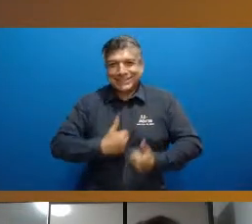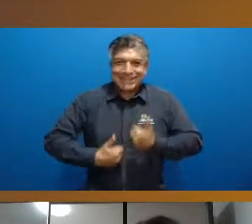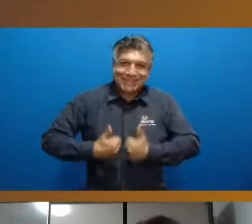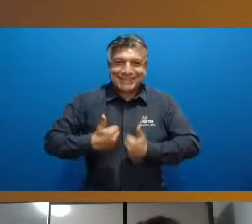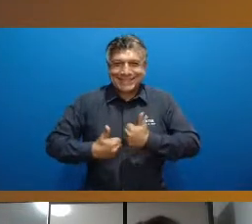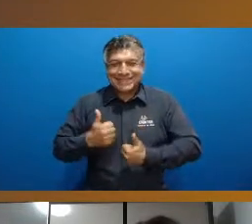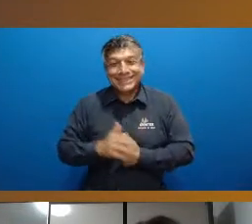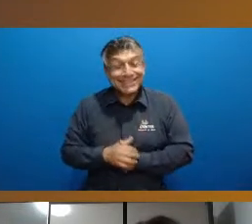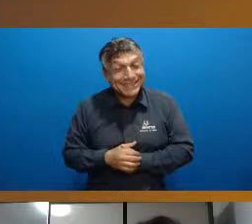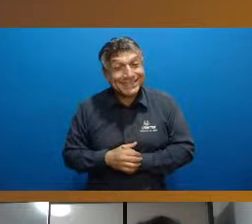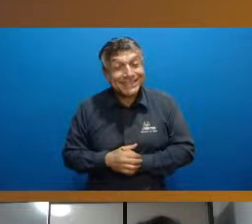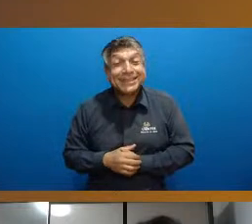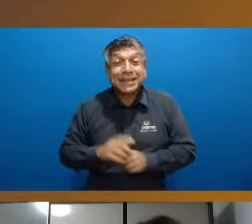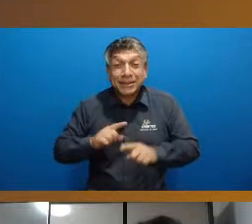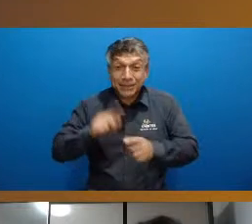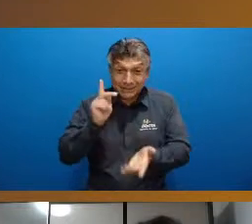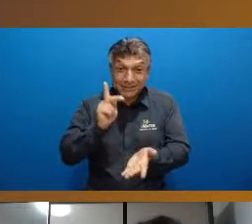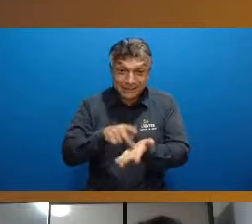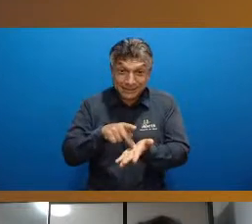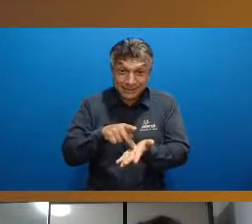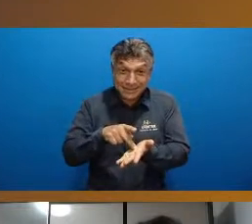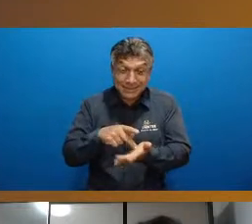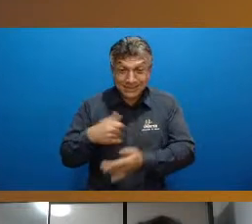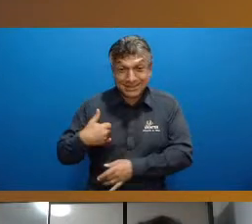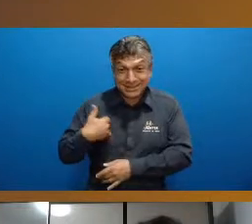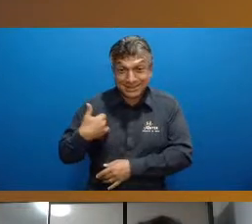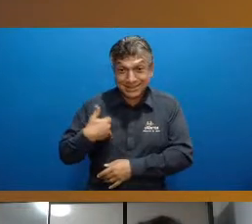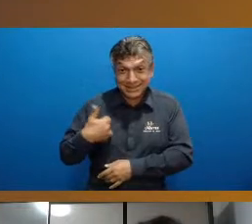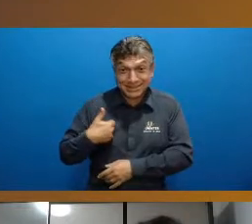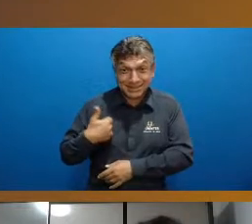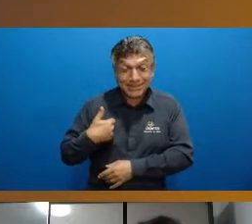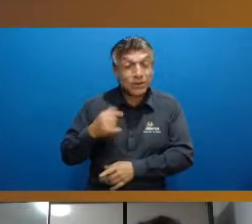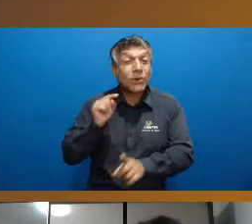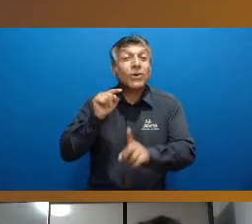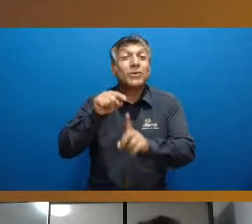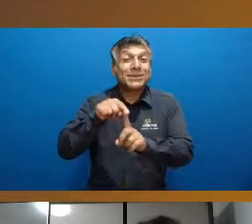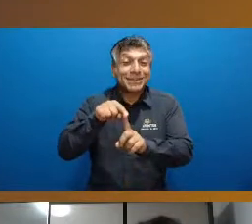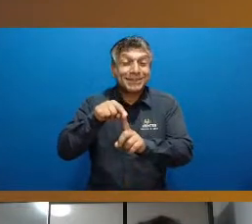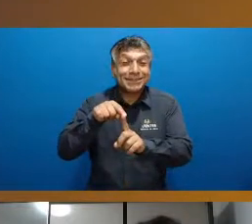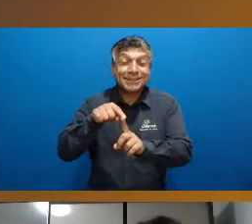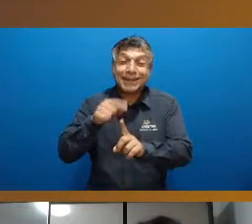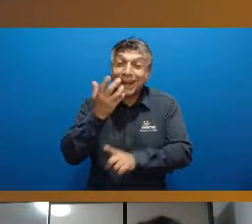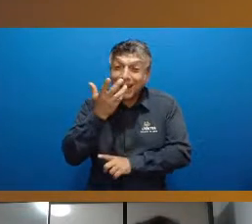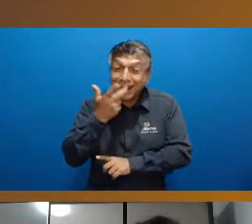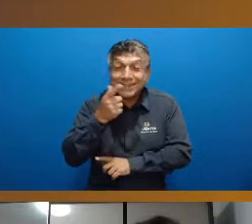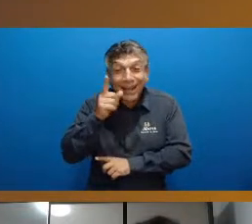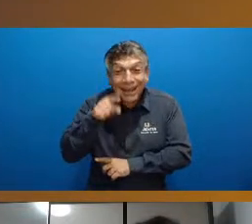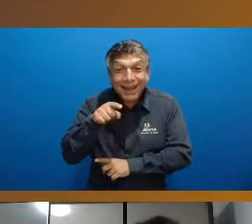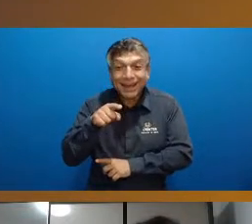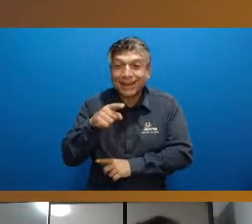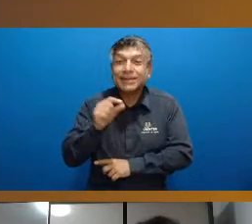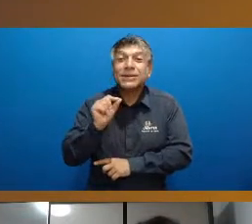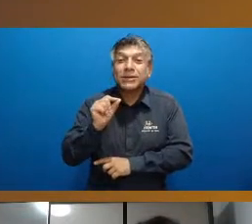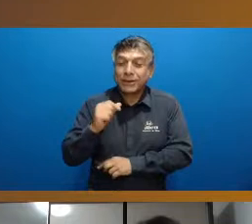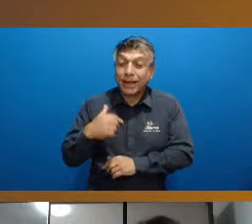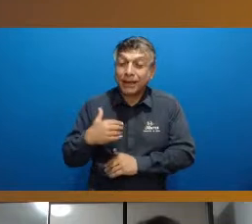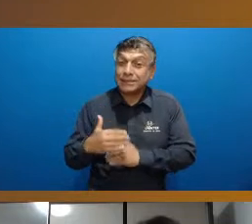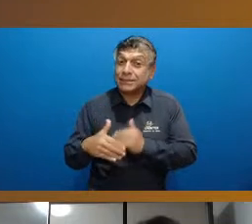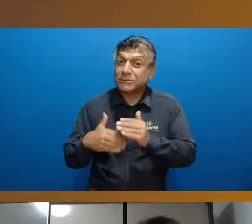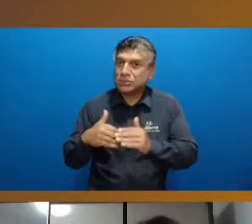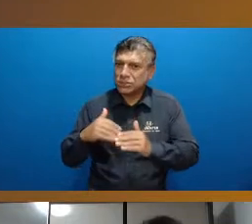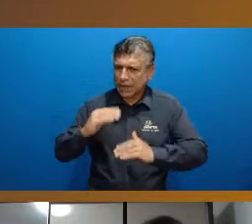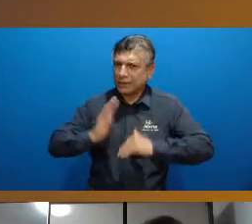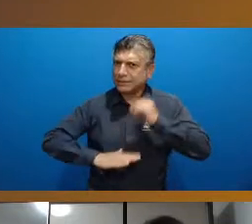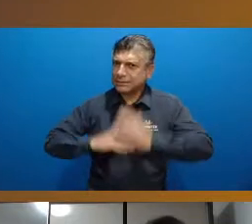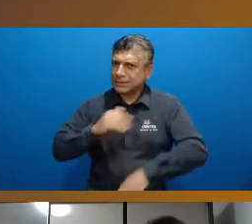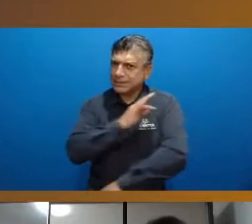a aula mas na verdade nessa faixa etária de uma forma ou de outra a criança deve estar desenvolvendo ainda não habilidades